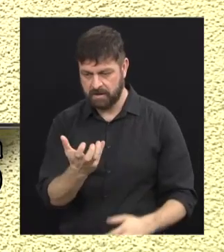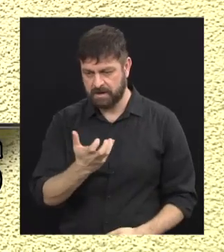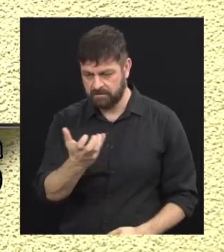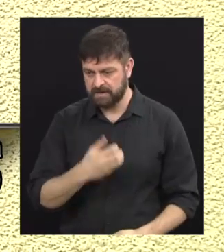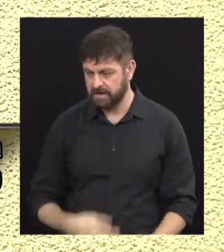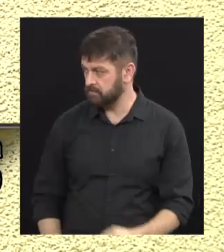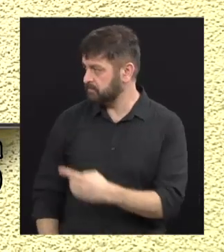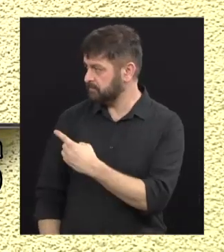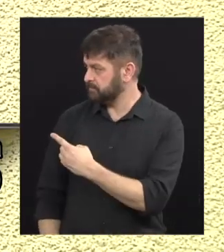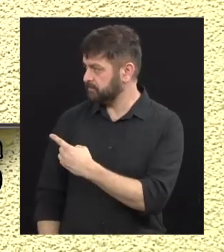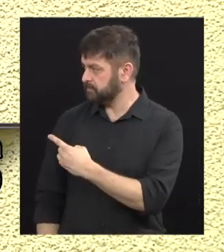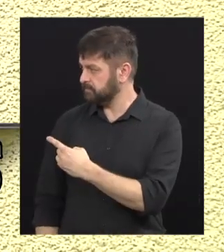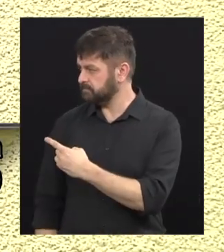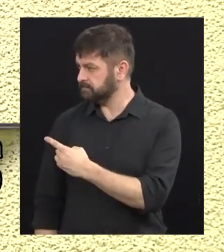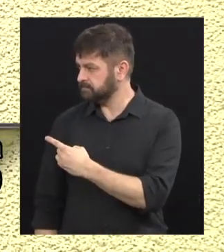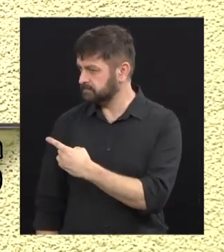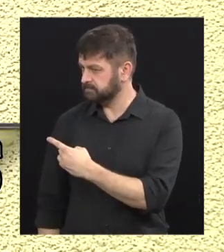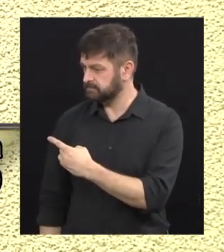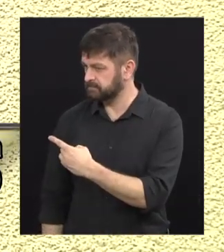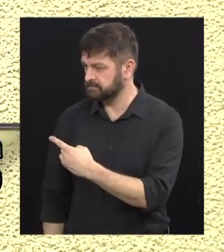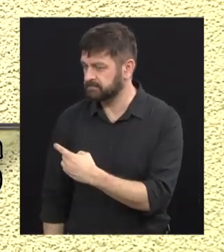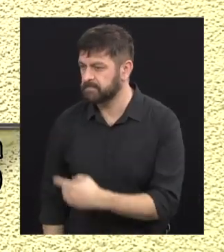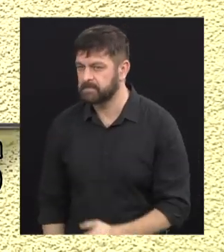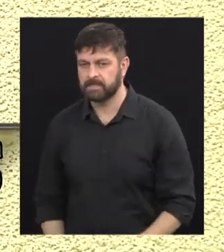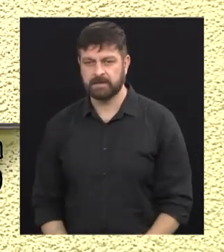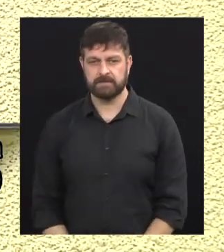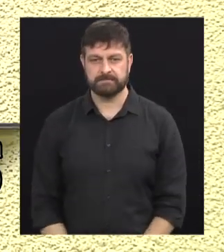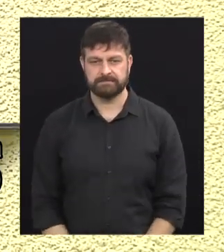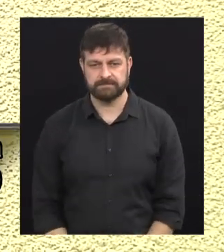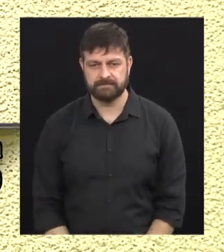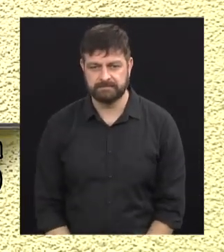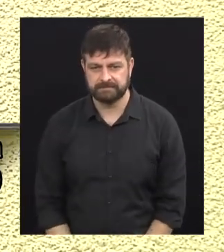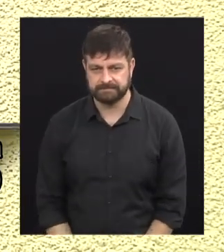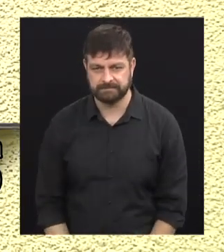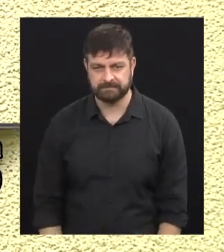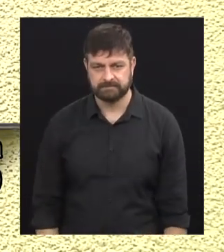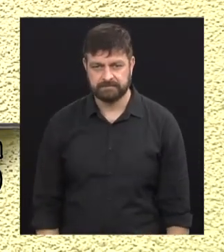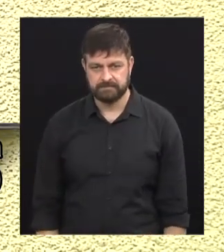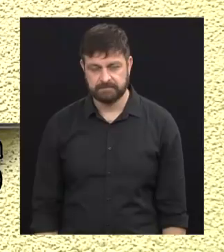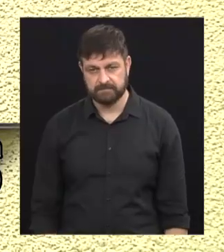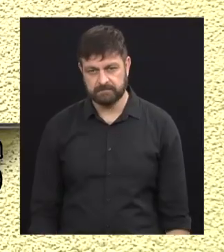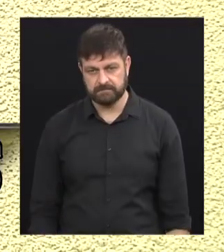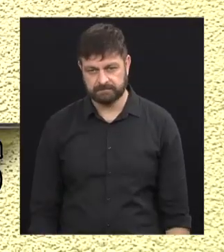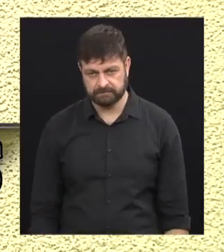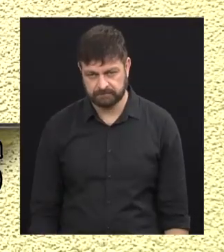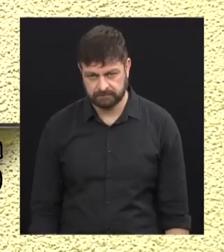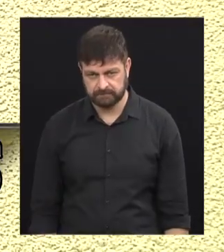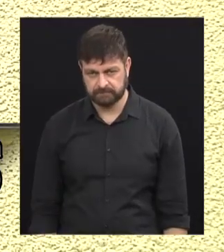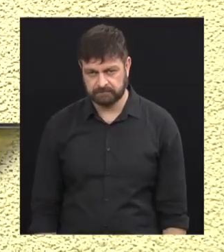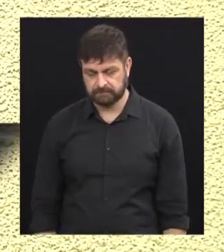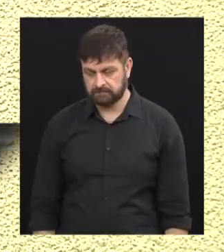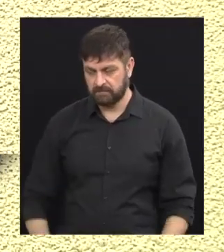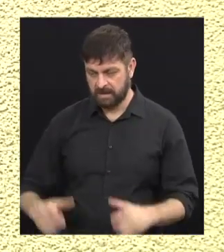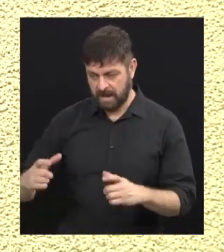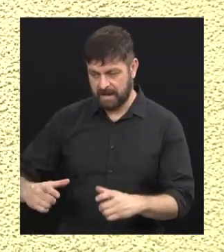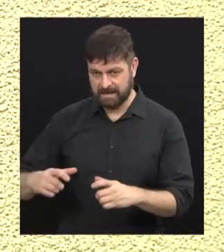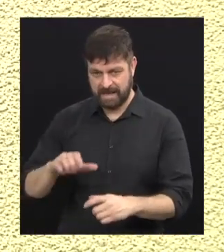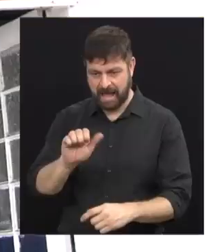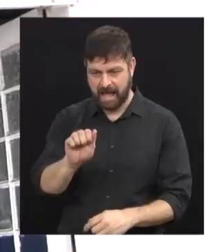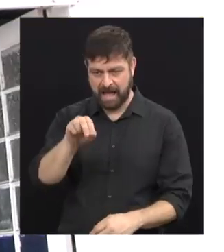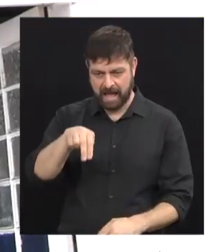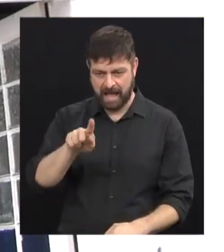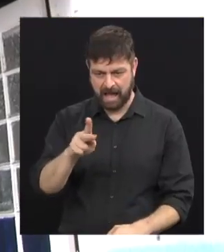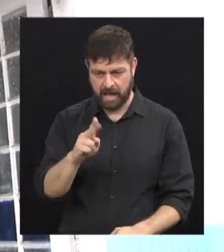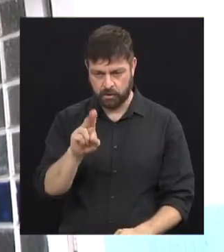Alfonso Ferreira, número 1010, no Jardim Paranapanema. Aqui na unidade Anhuma nós atendemos